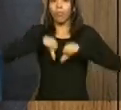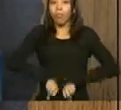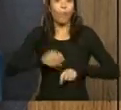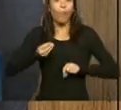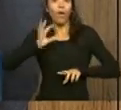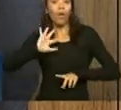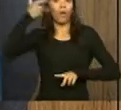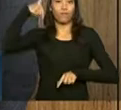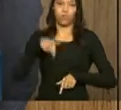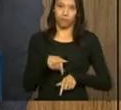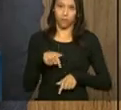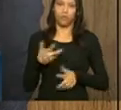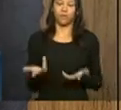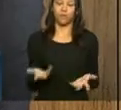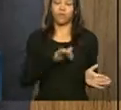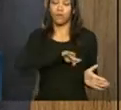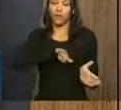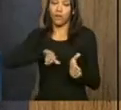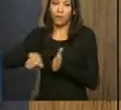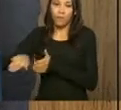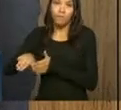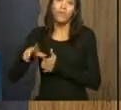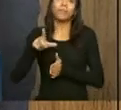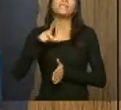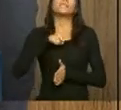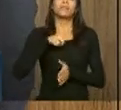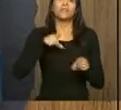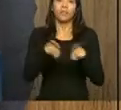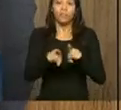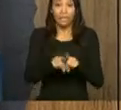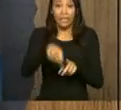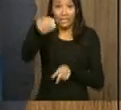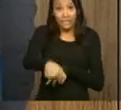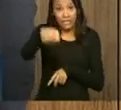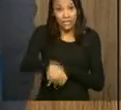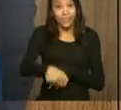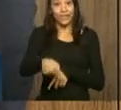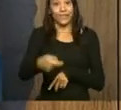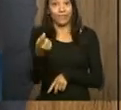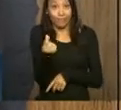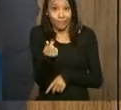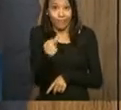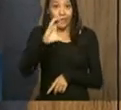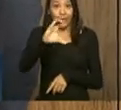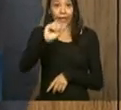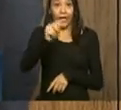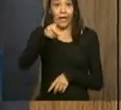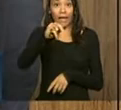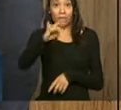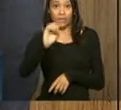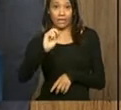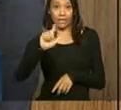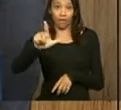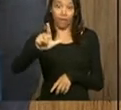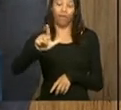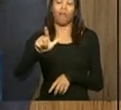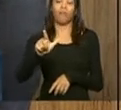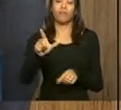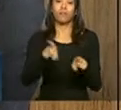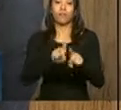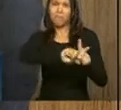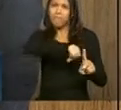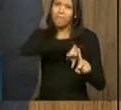Basicamente, além das exigências de capital que já existem por Basileia 3, mais as exigências